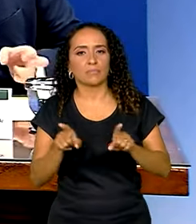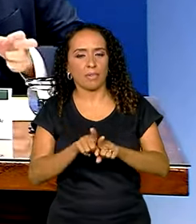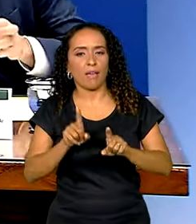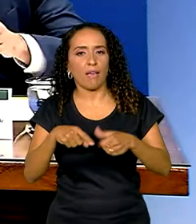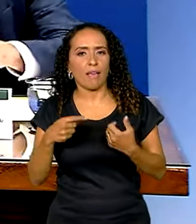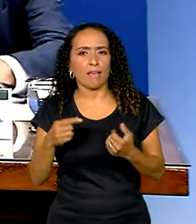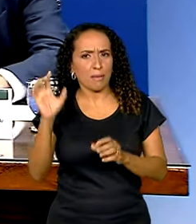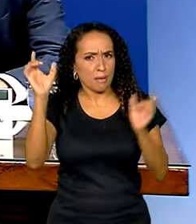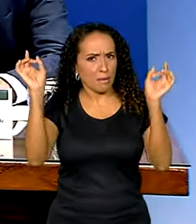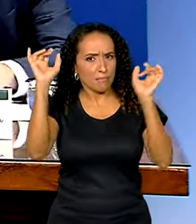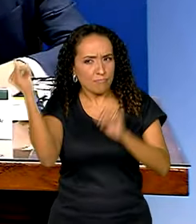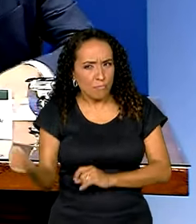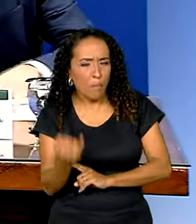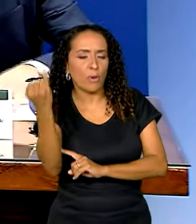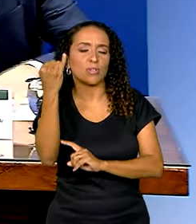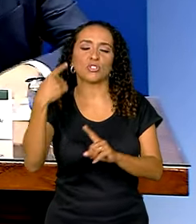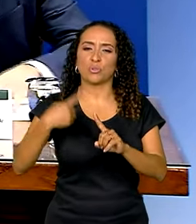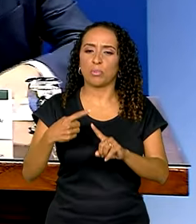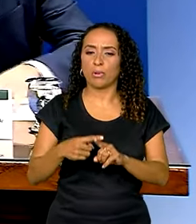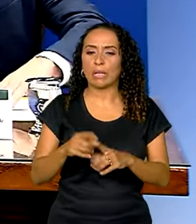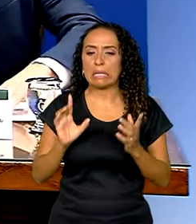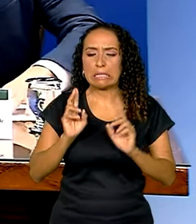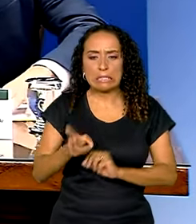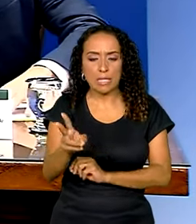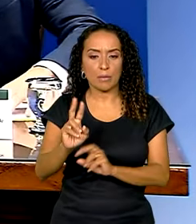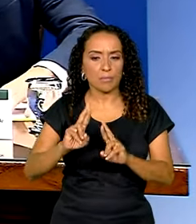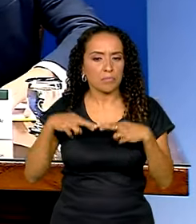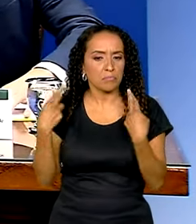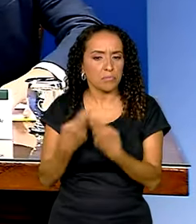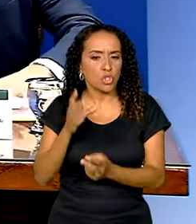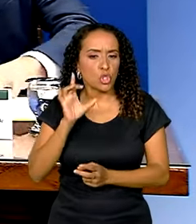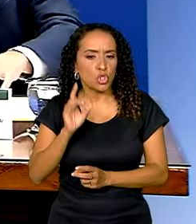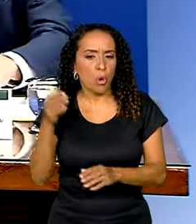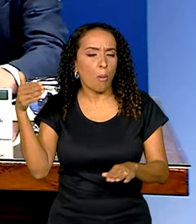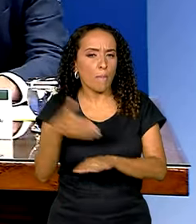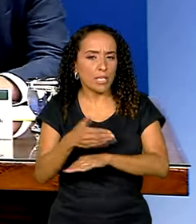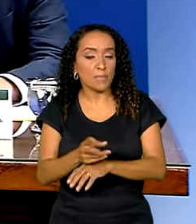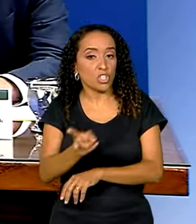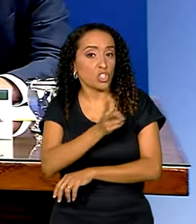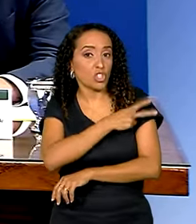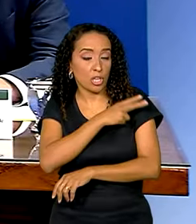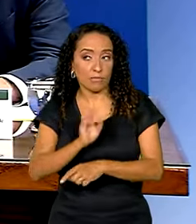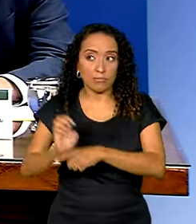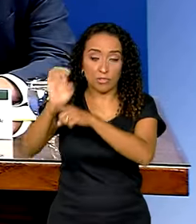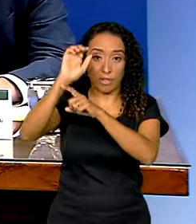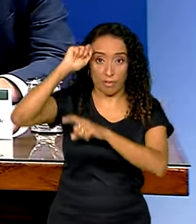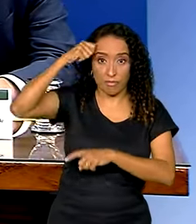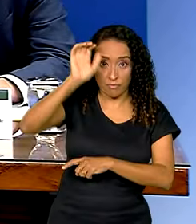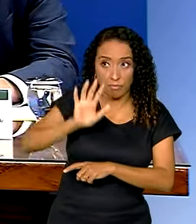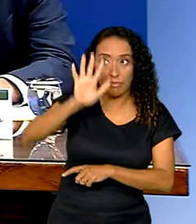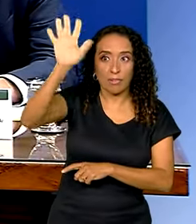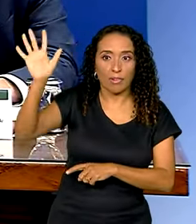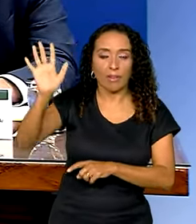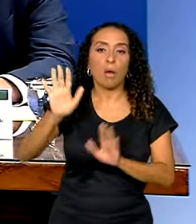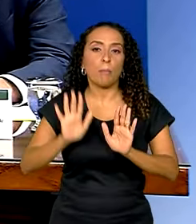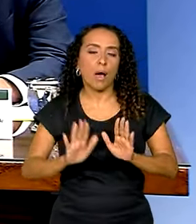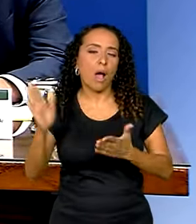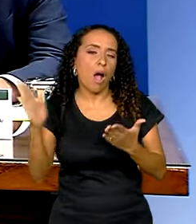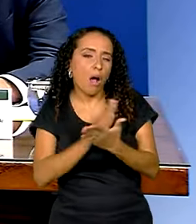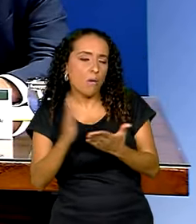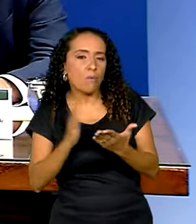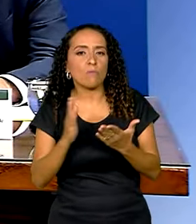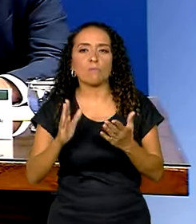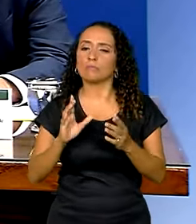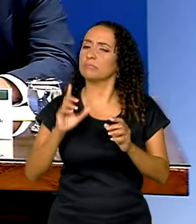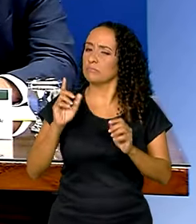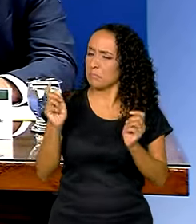excepcional, porque normalmente na Assembleia só participam os chefes de Estado africanos, mas em alguns casos eles fazem